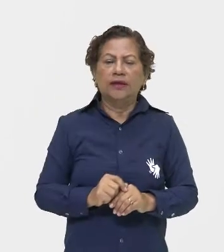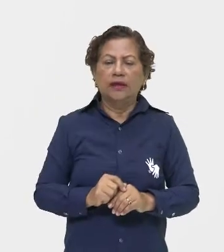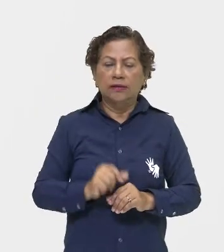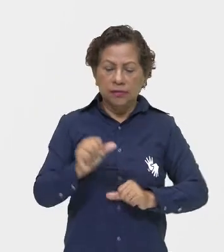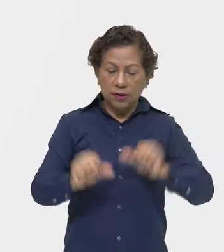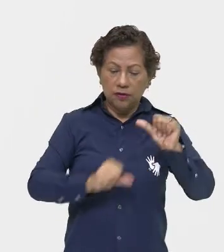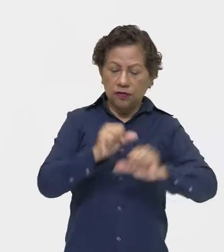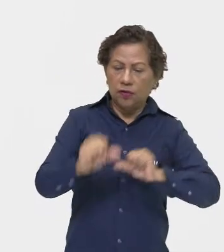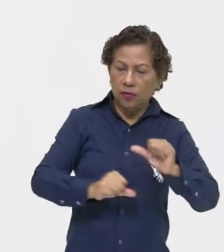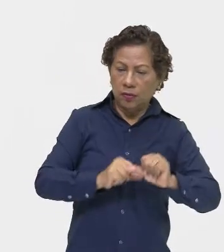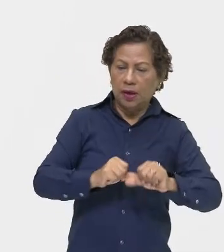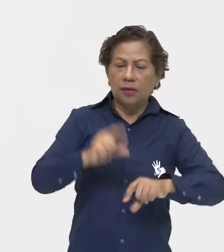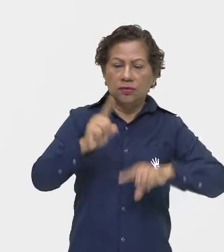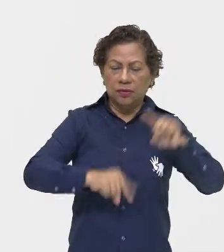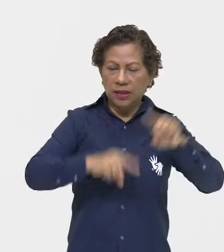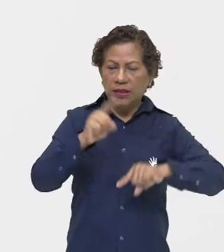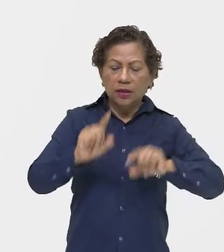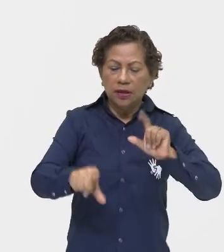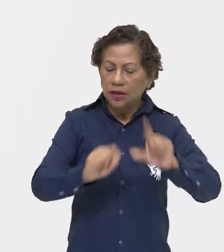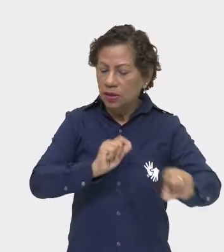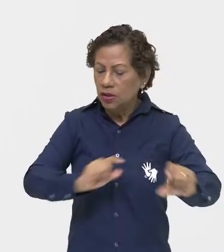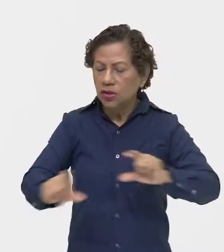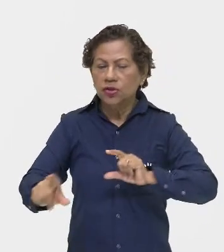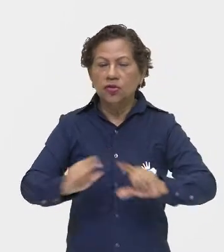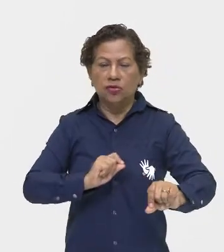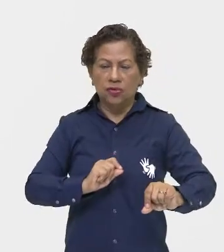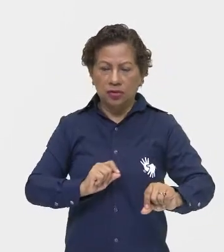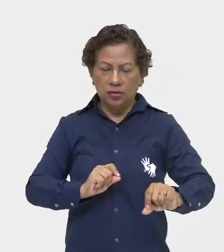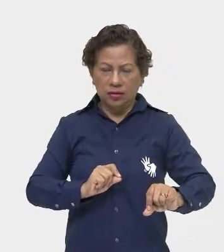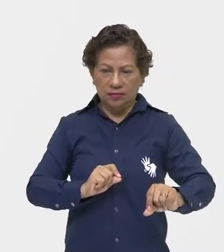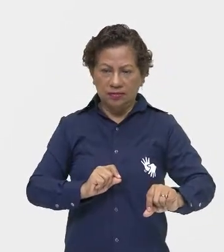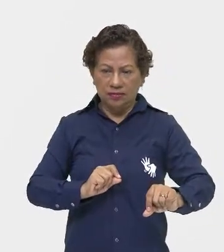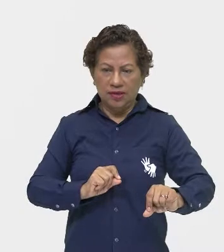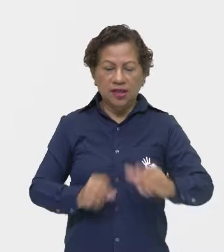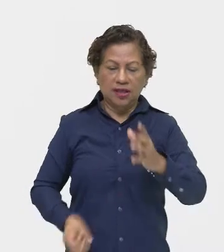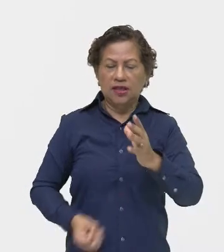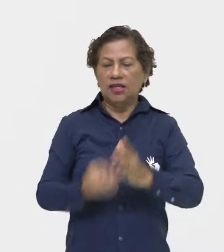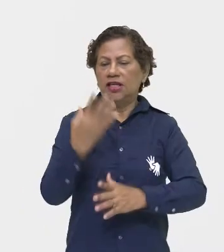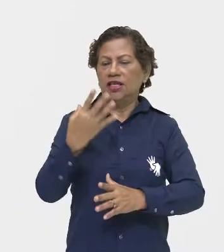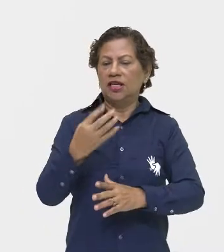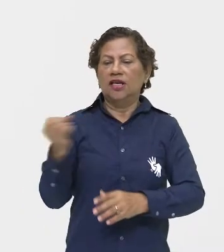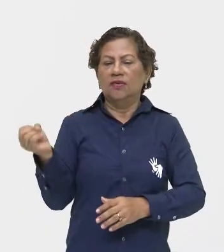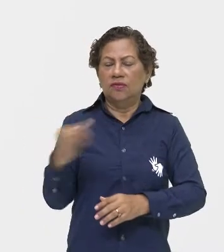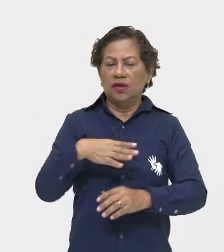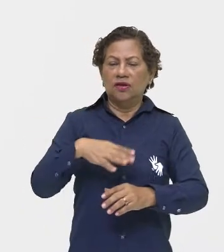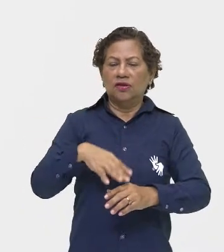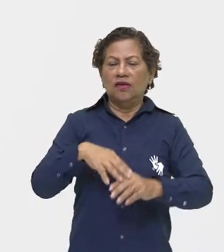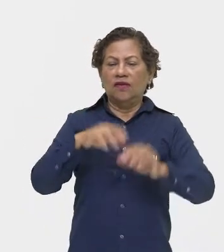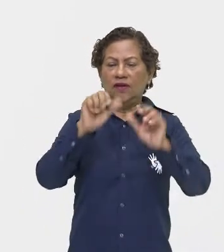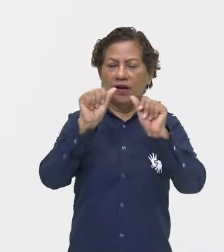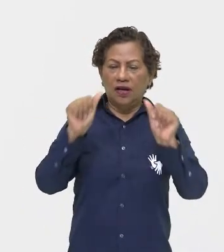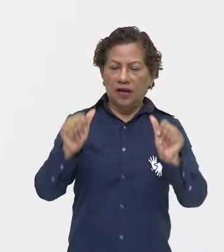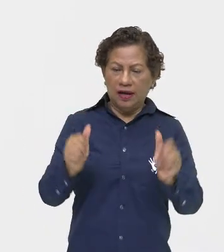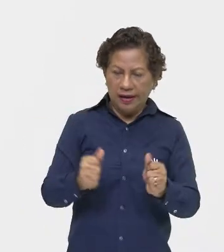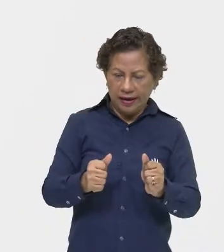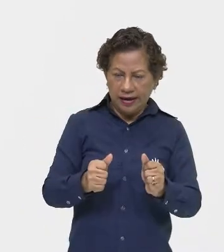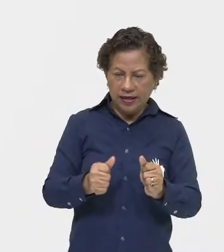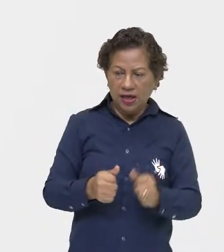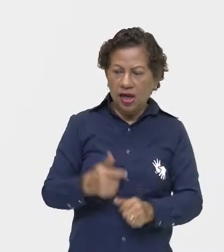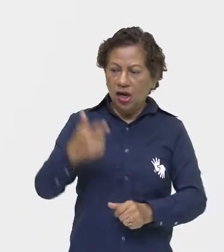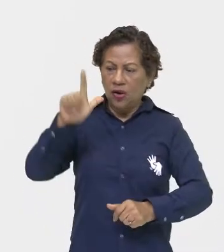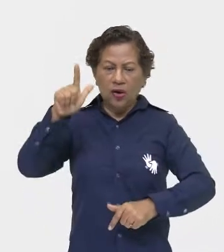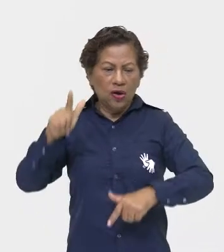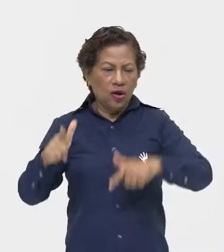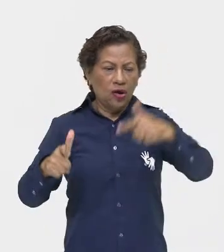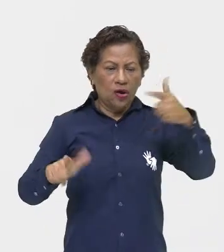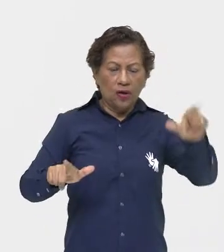objeto escolhido ao acaso em obra de arte. Realiza uma crítica radical ao